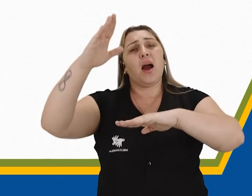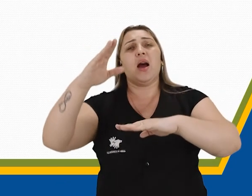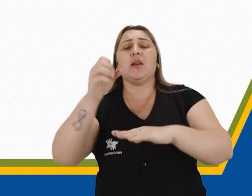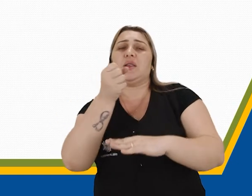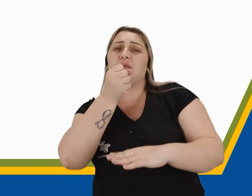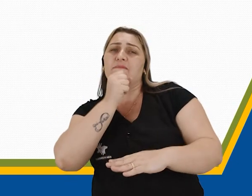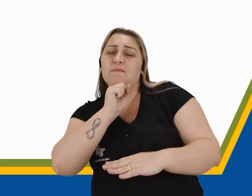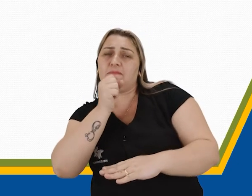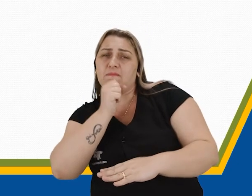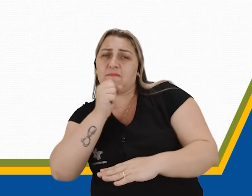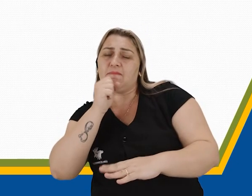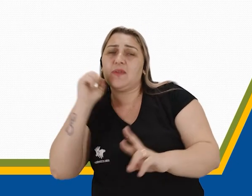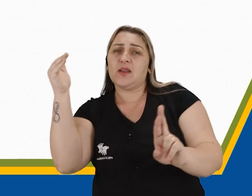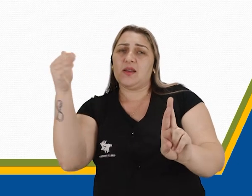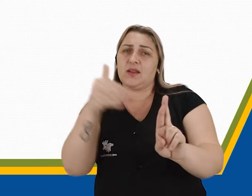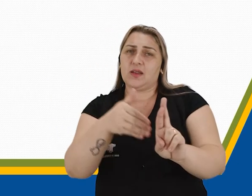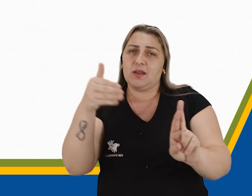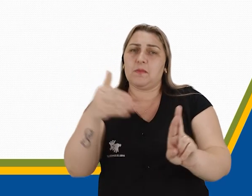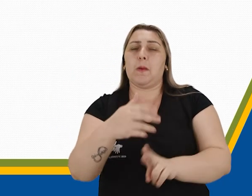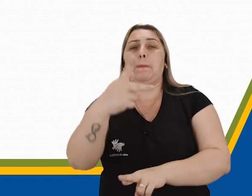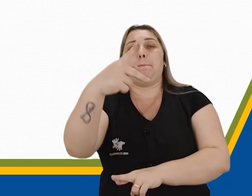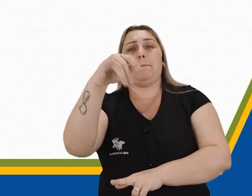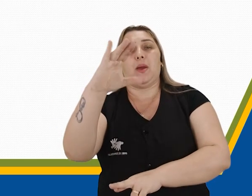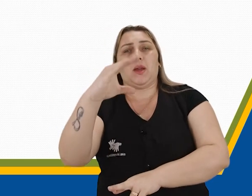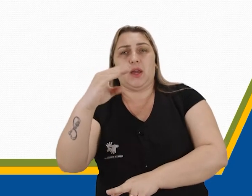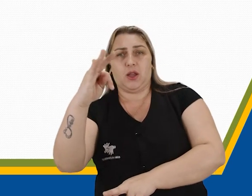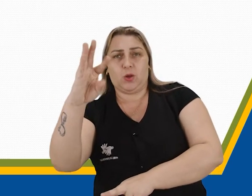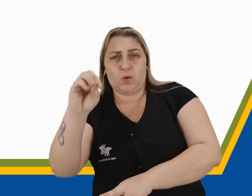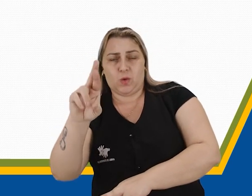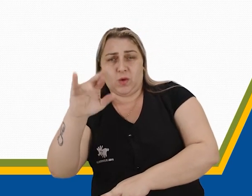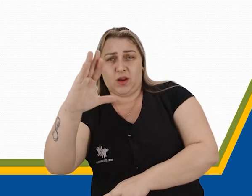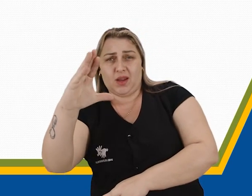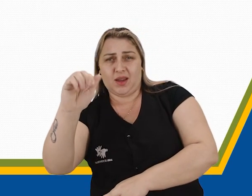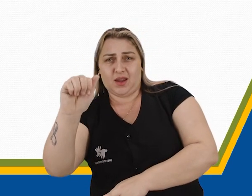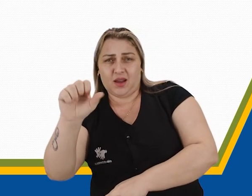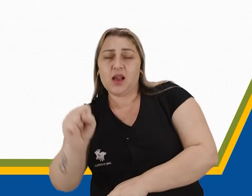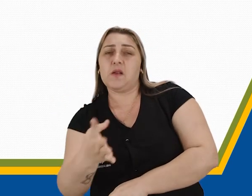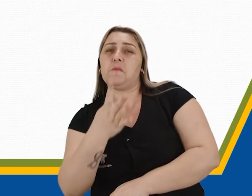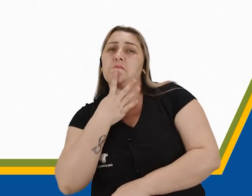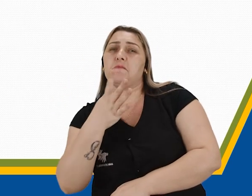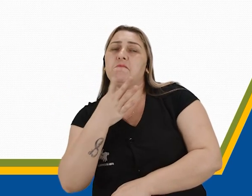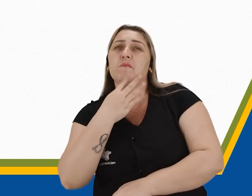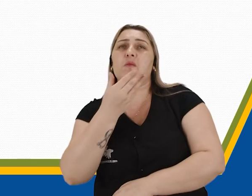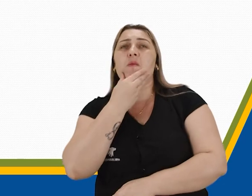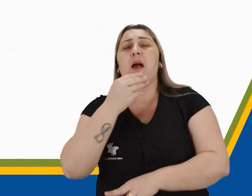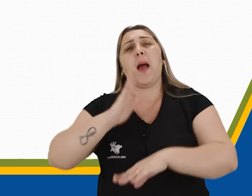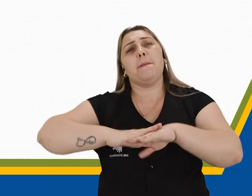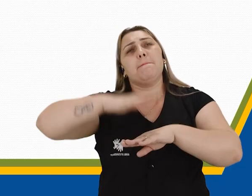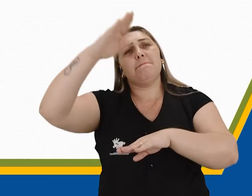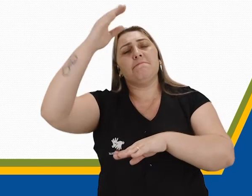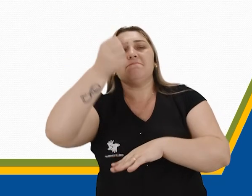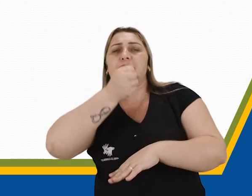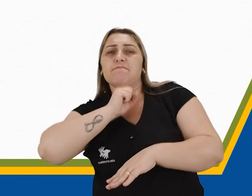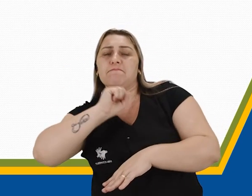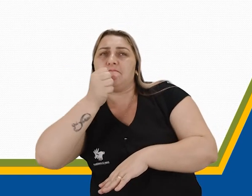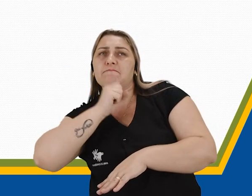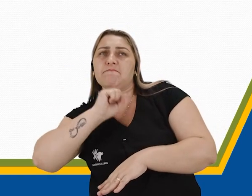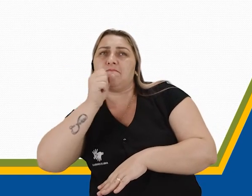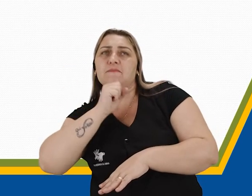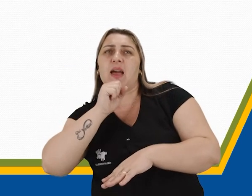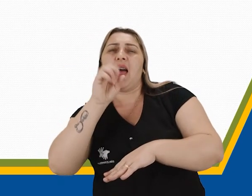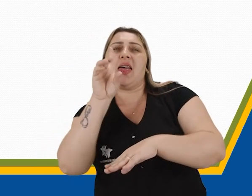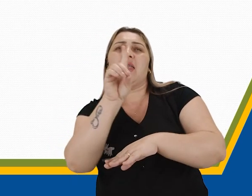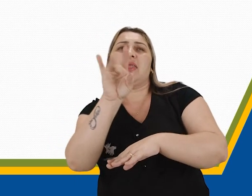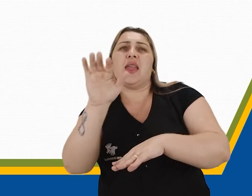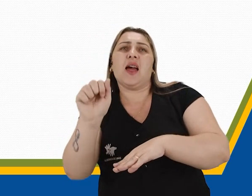representações pictóricas conhecidas do homem. As mais antigas são datadas do